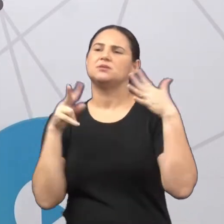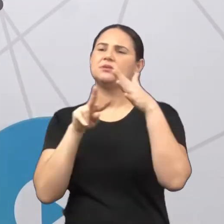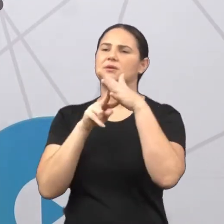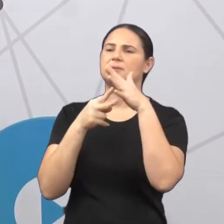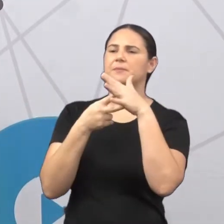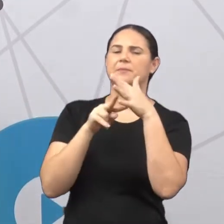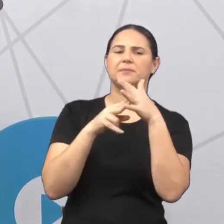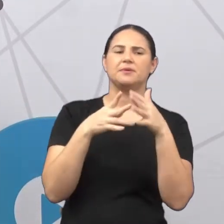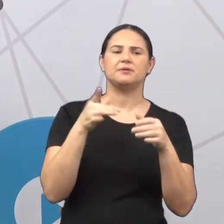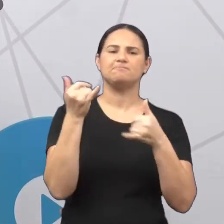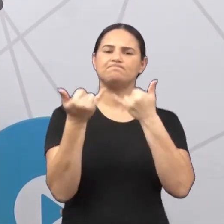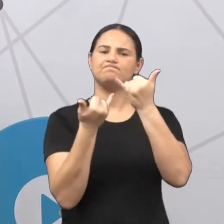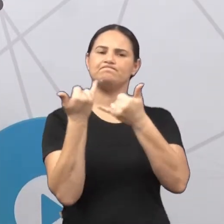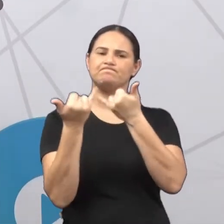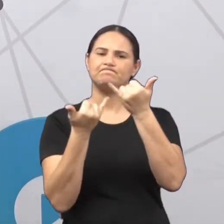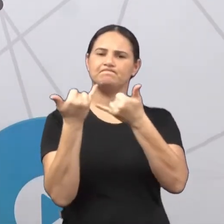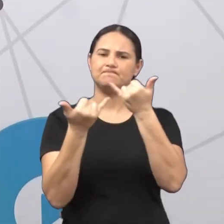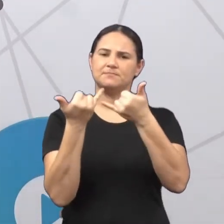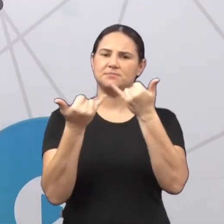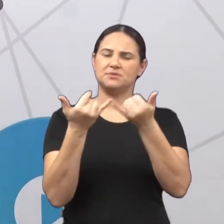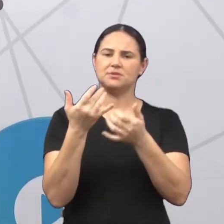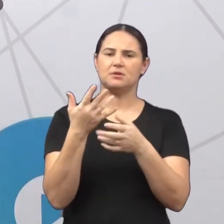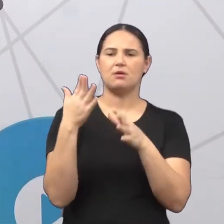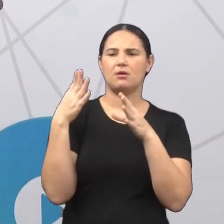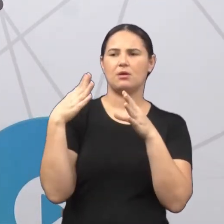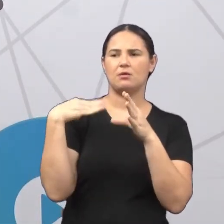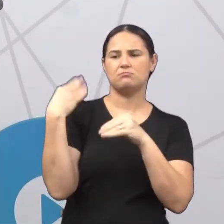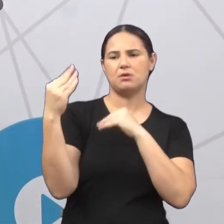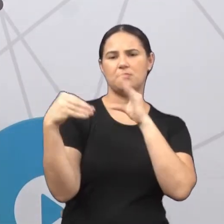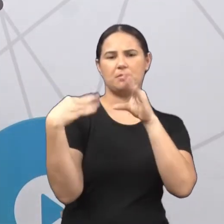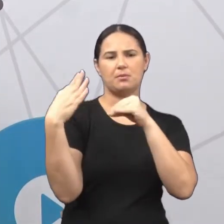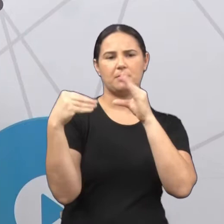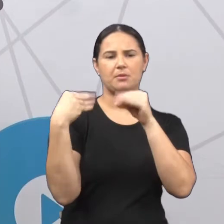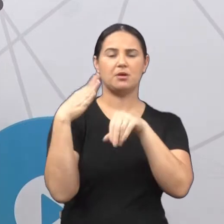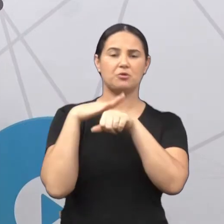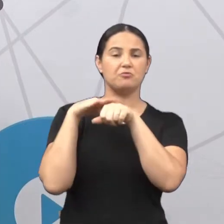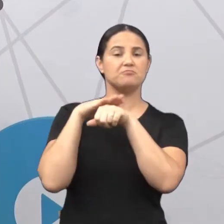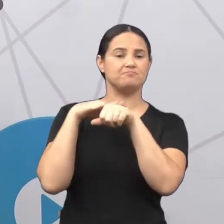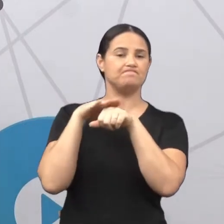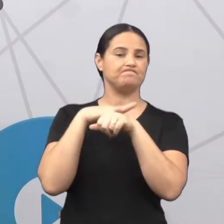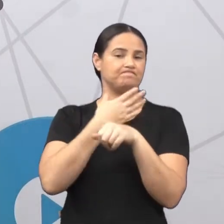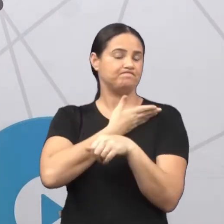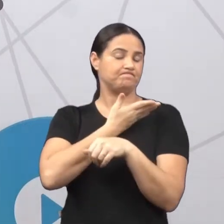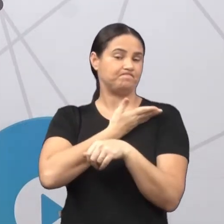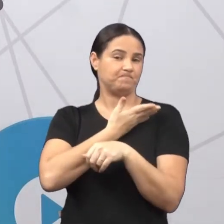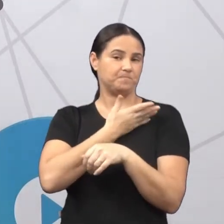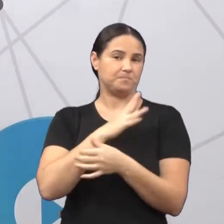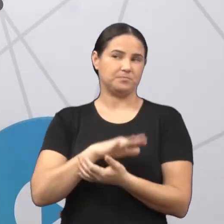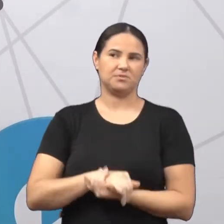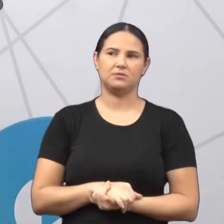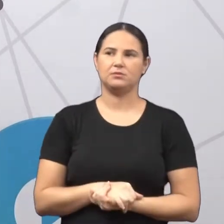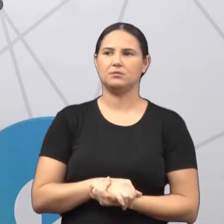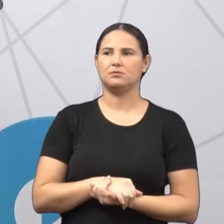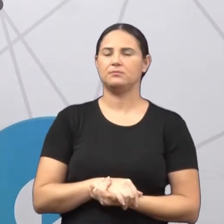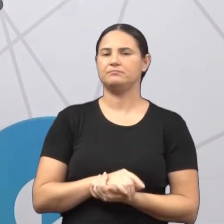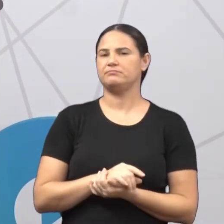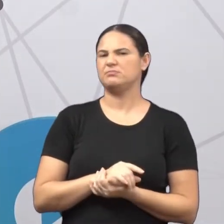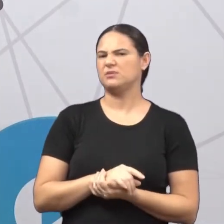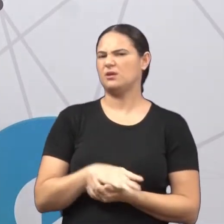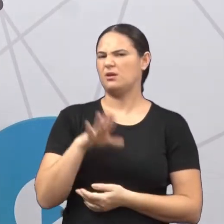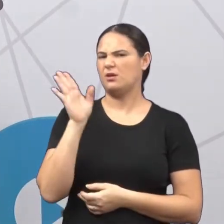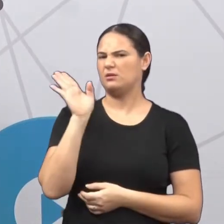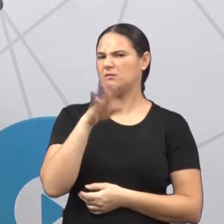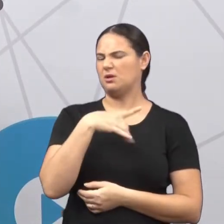brincando, conversando, né? Convivendo com os nossos colegas. Ah, mas no meu bairro não tem,